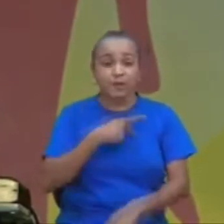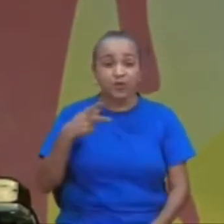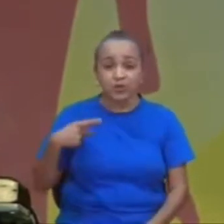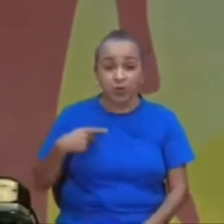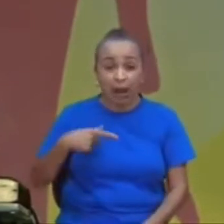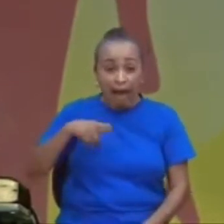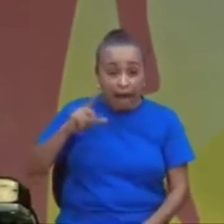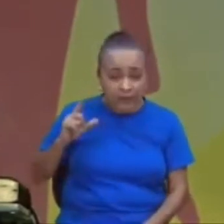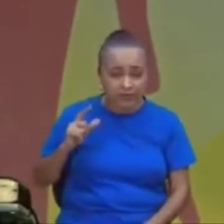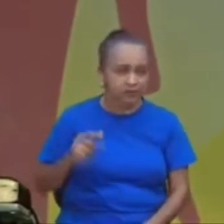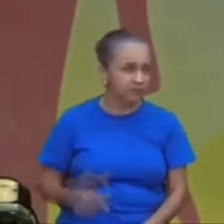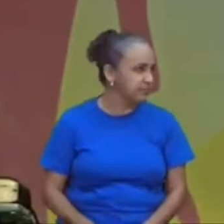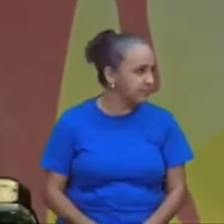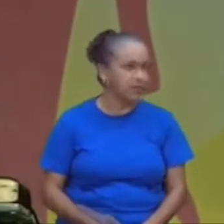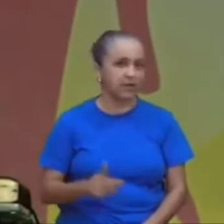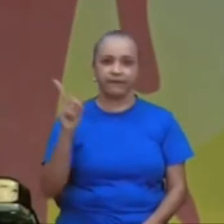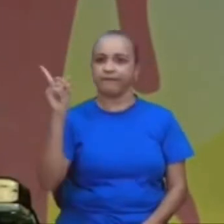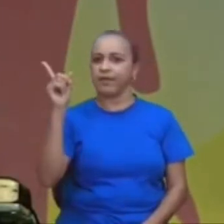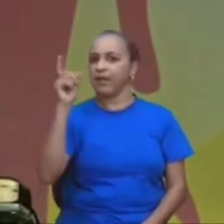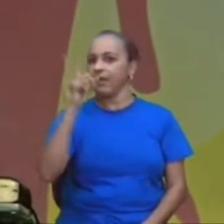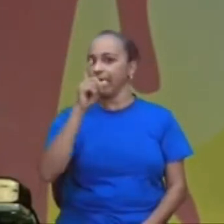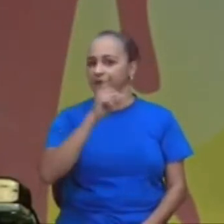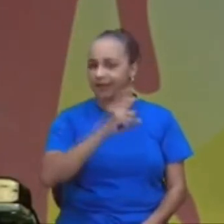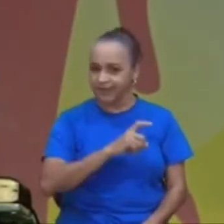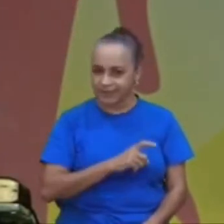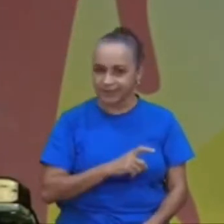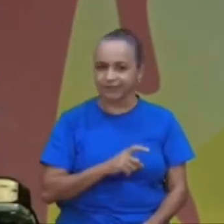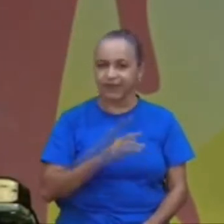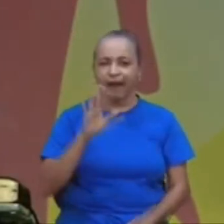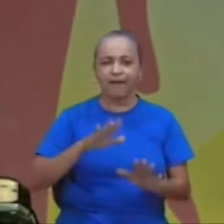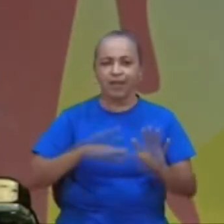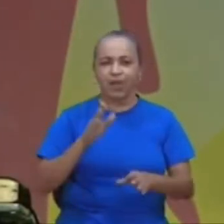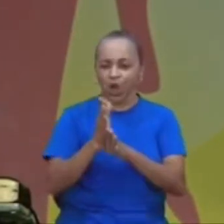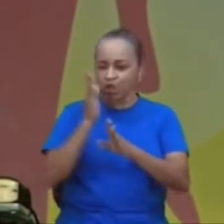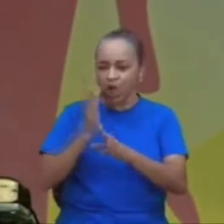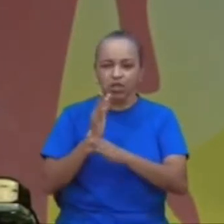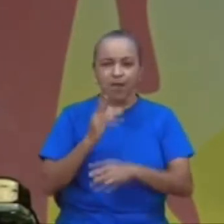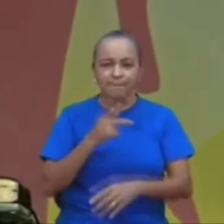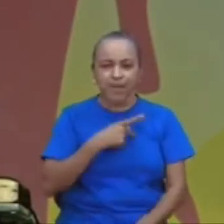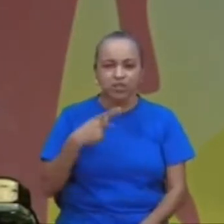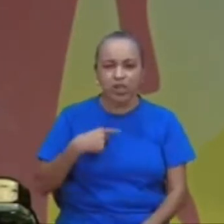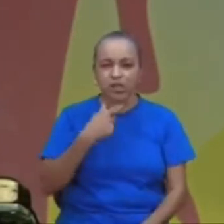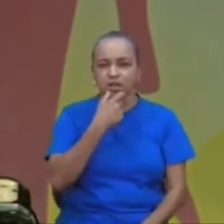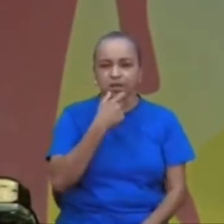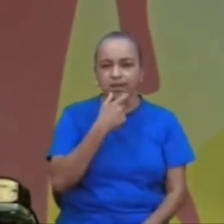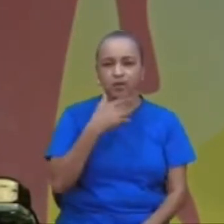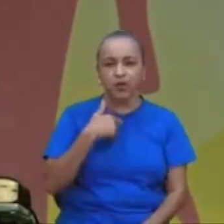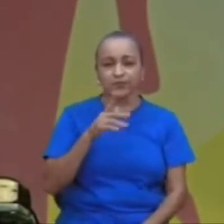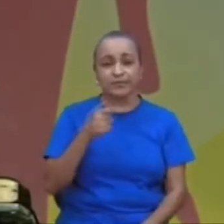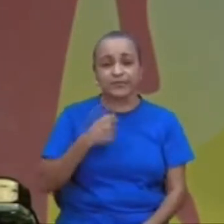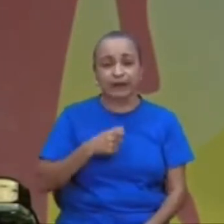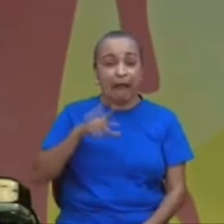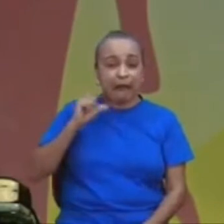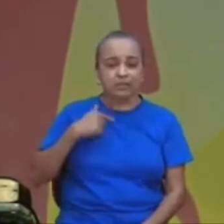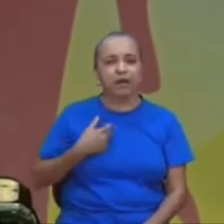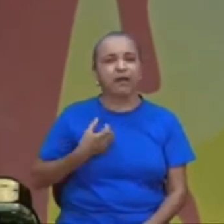para você encontrar, um pastor, desse bom, até inglês, você tinha que ir lá, nos Estados Unidos, hoje, você pode ver, a mensagem que